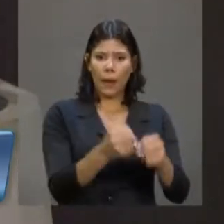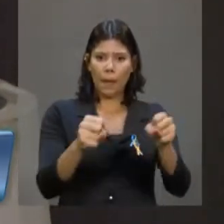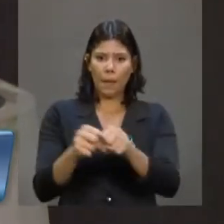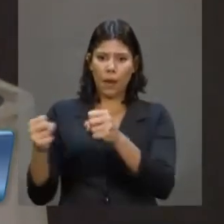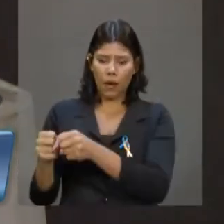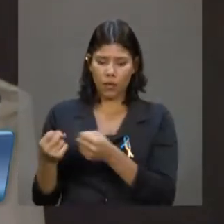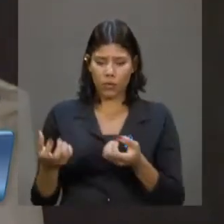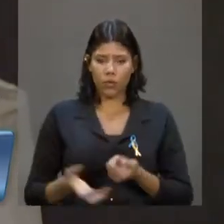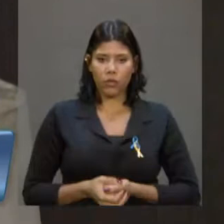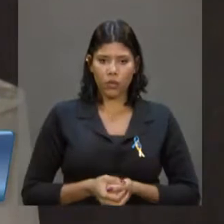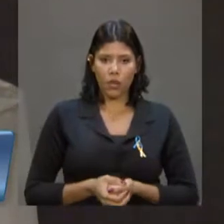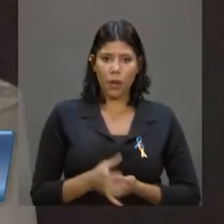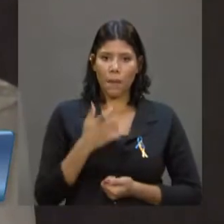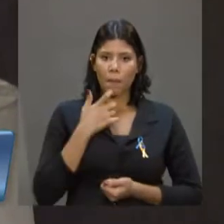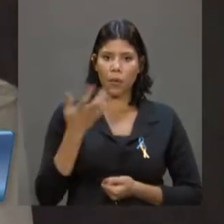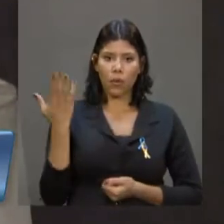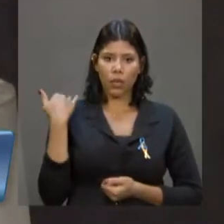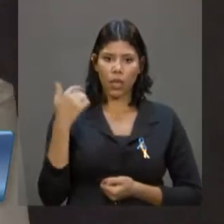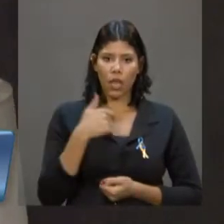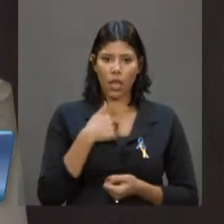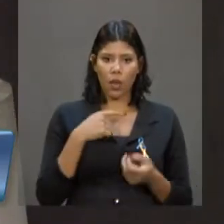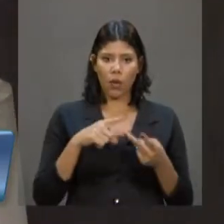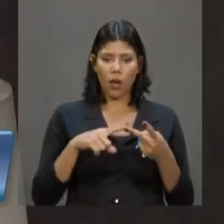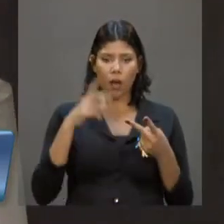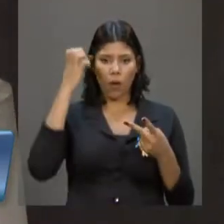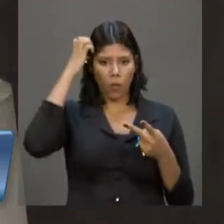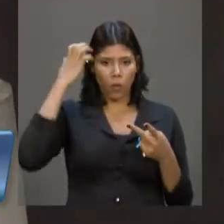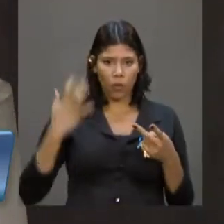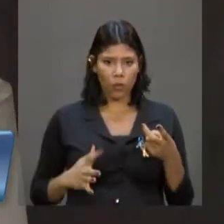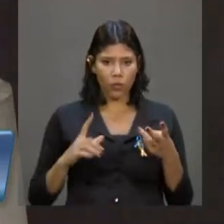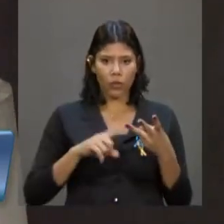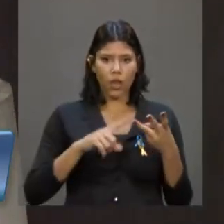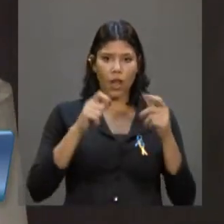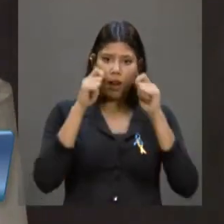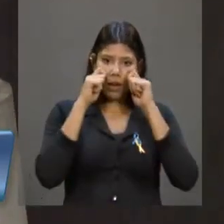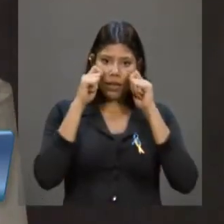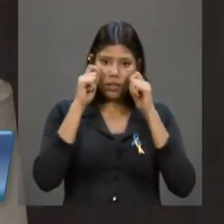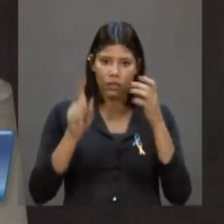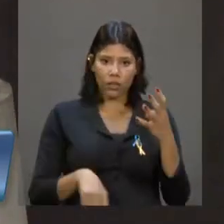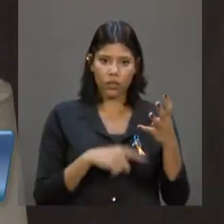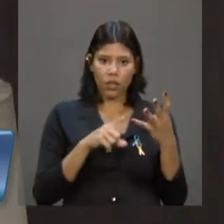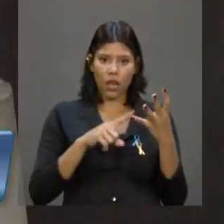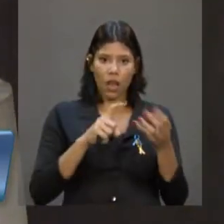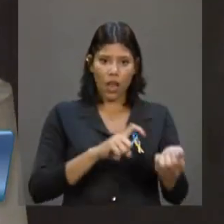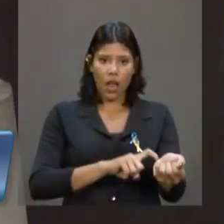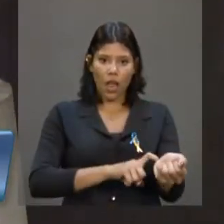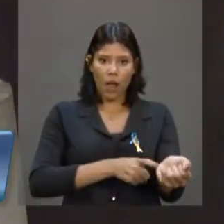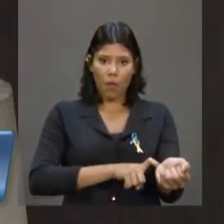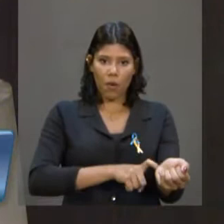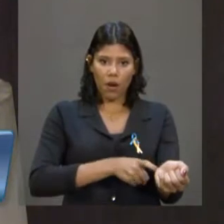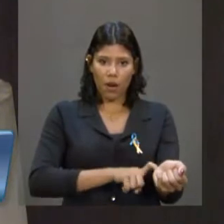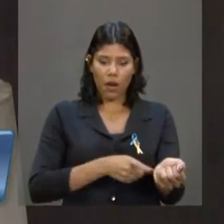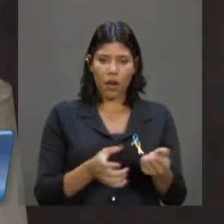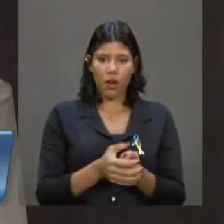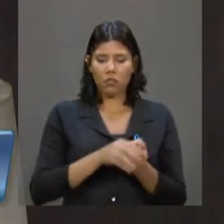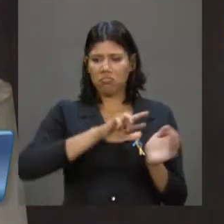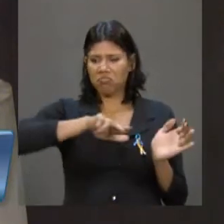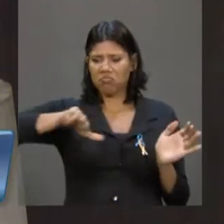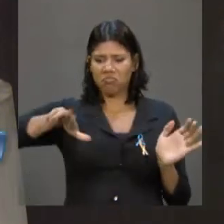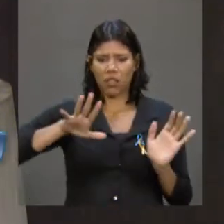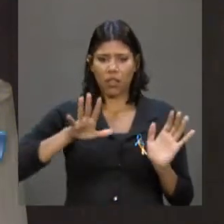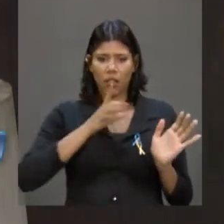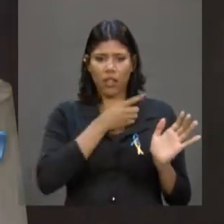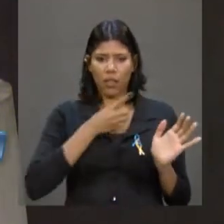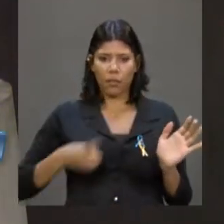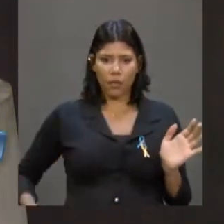Estivemos há pouco eu, deputado Augusta, deputado Acrísio, deputado Elmano, demais deputados